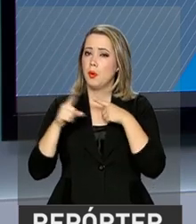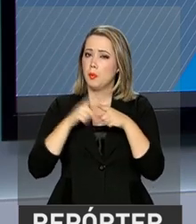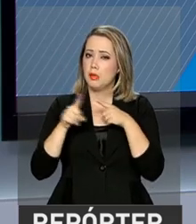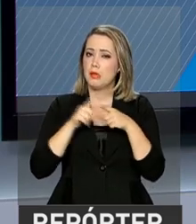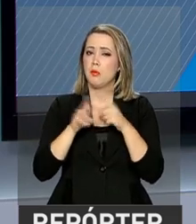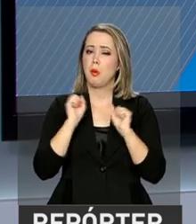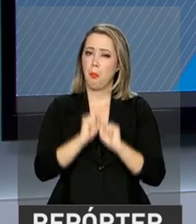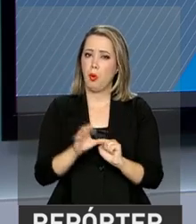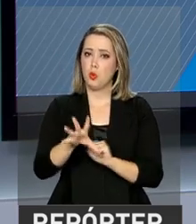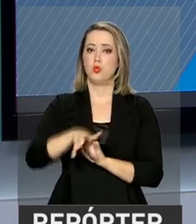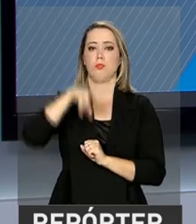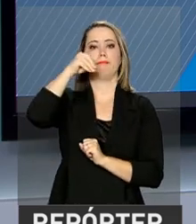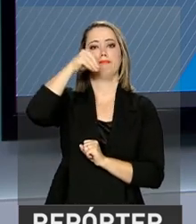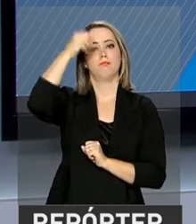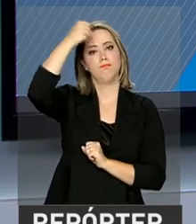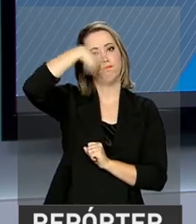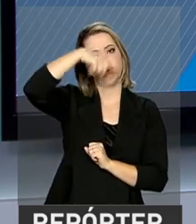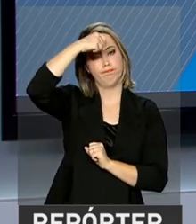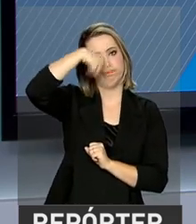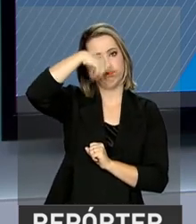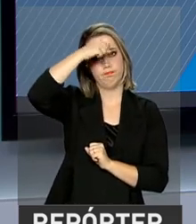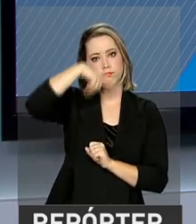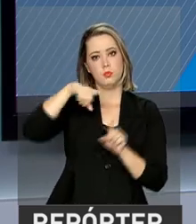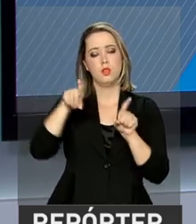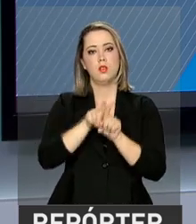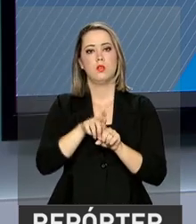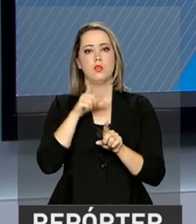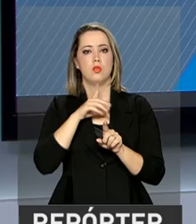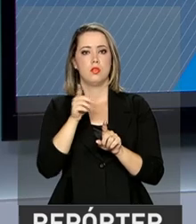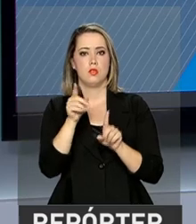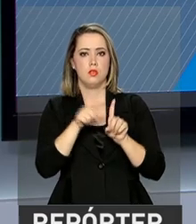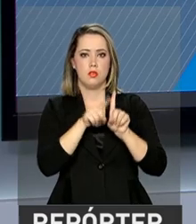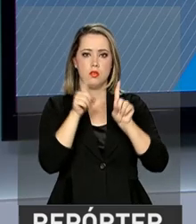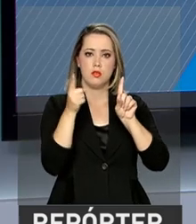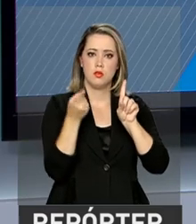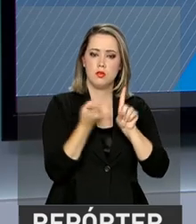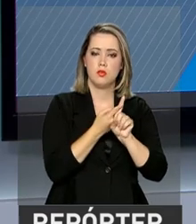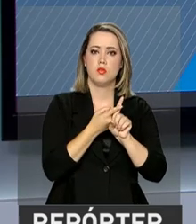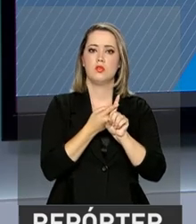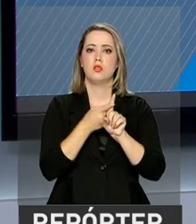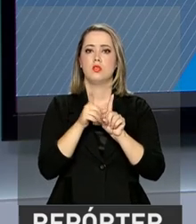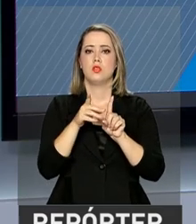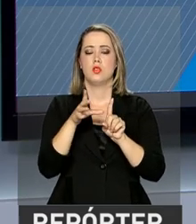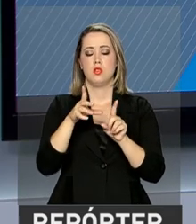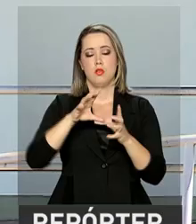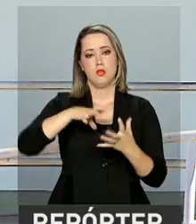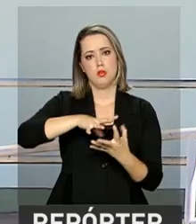vulneráveis para complicações da gripe, como gestantes e idosos.